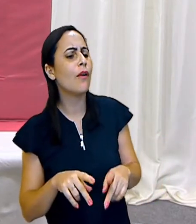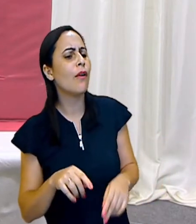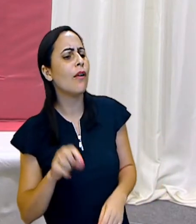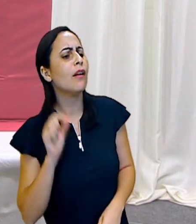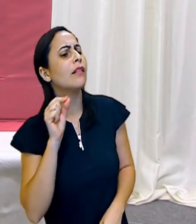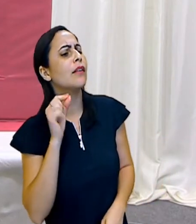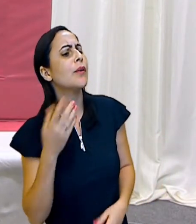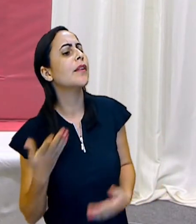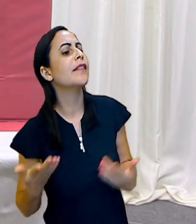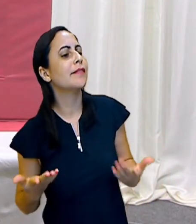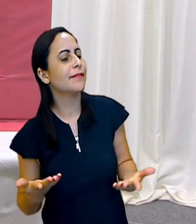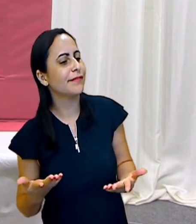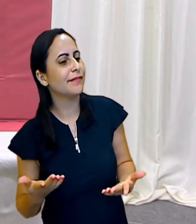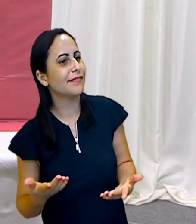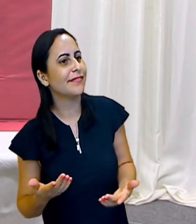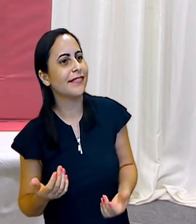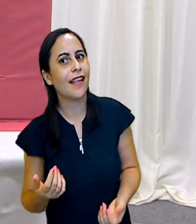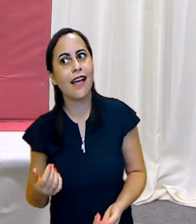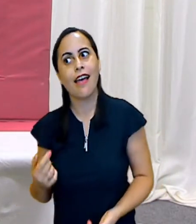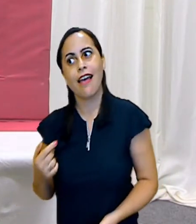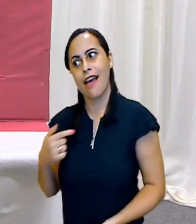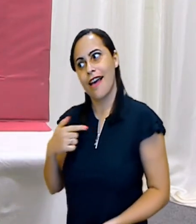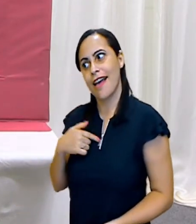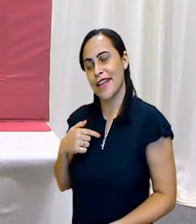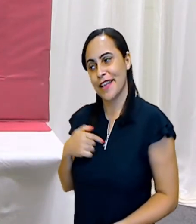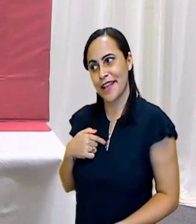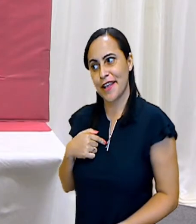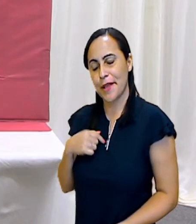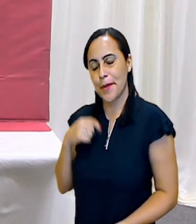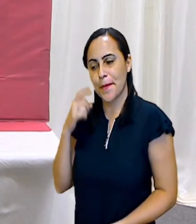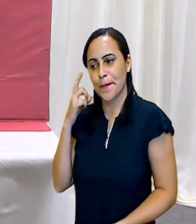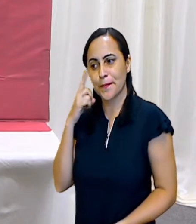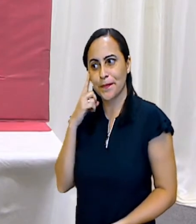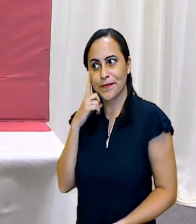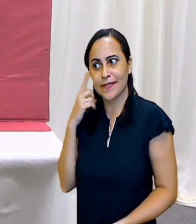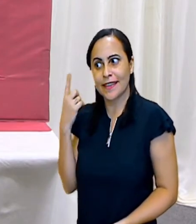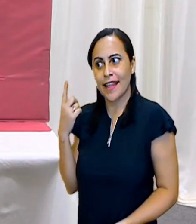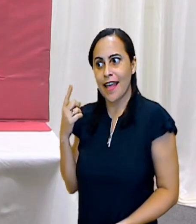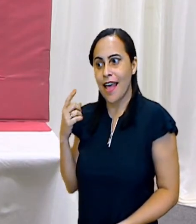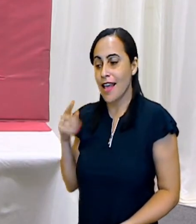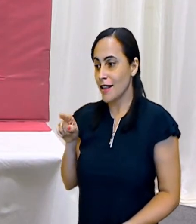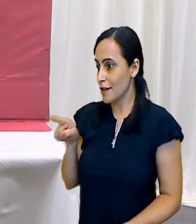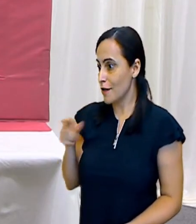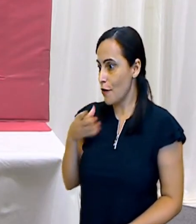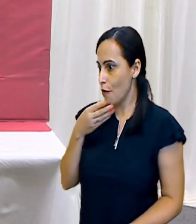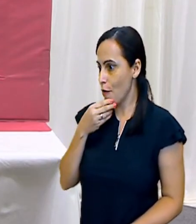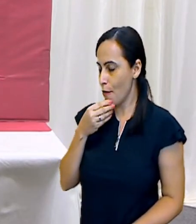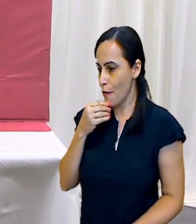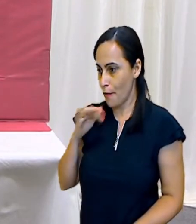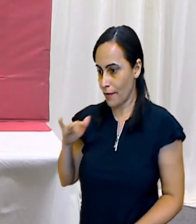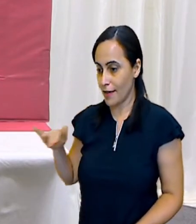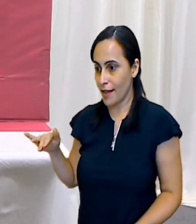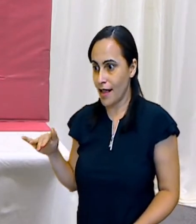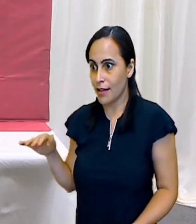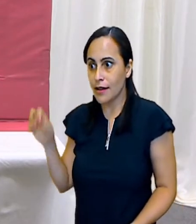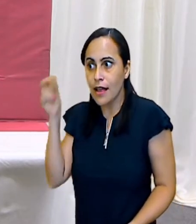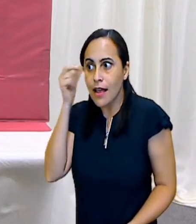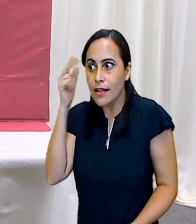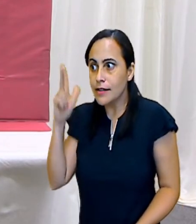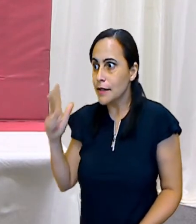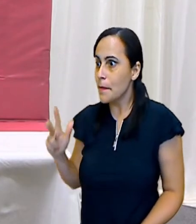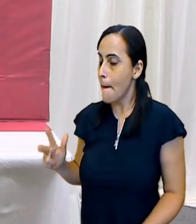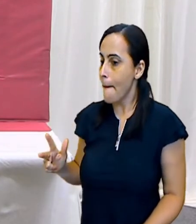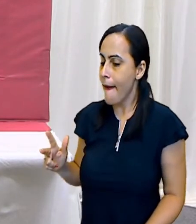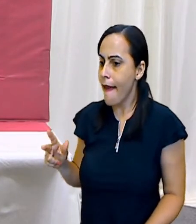você achou? Olha, eu achei que o Marcelo, ele é muito esperto e muito observador. Ele